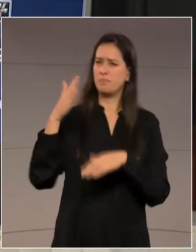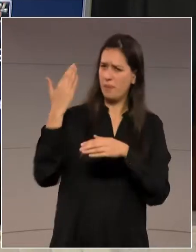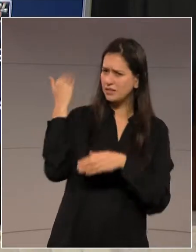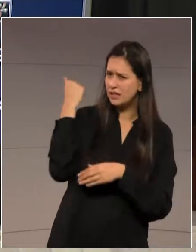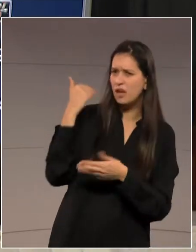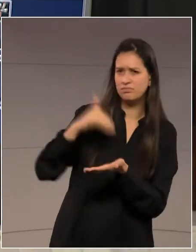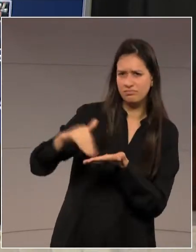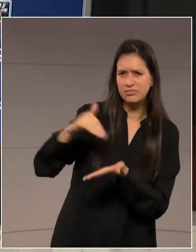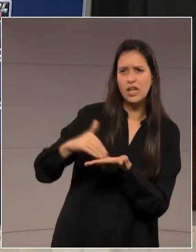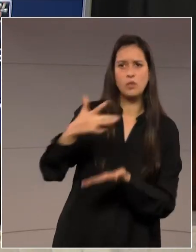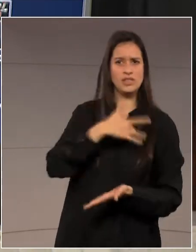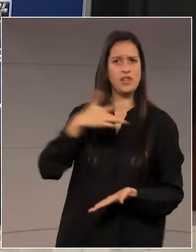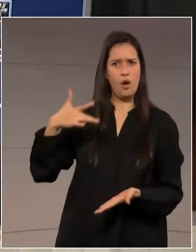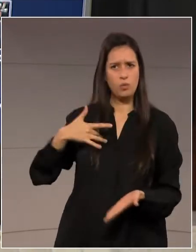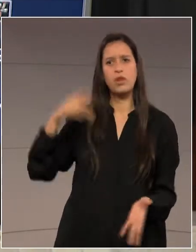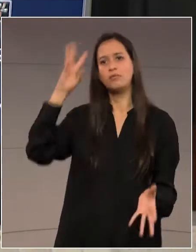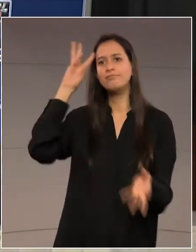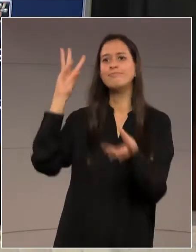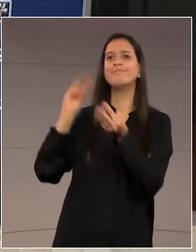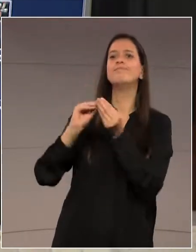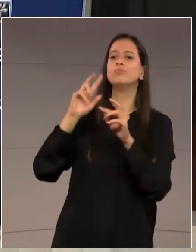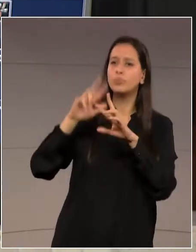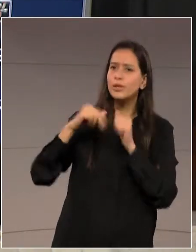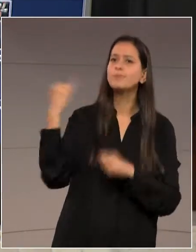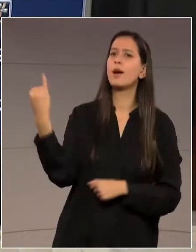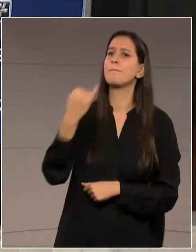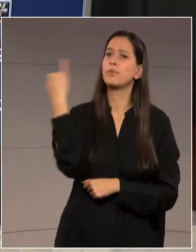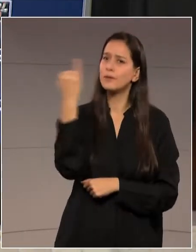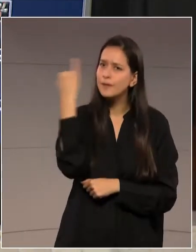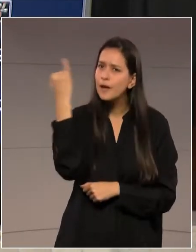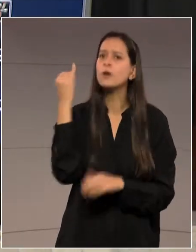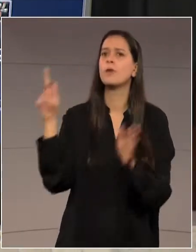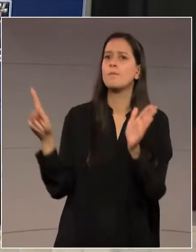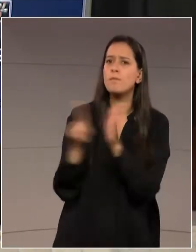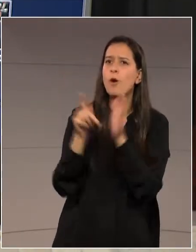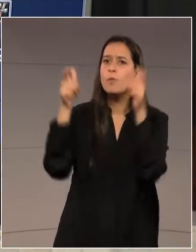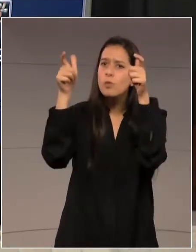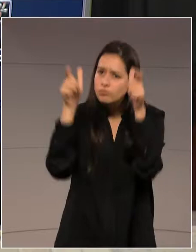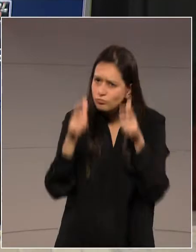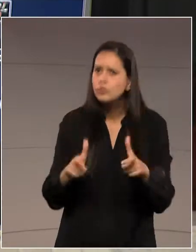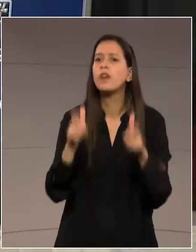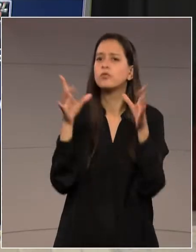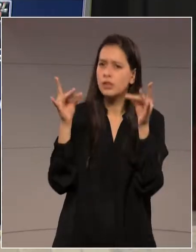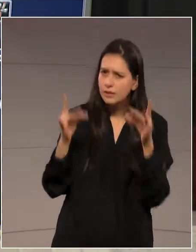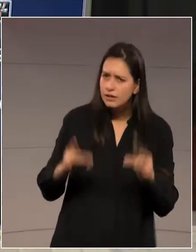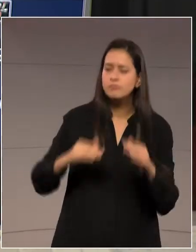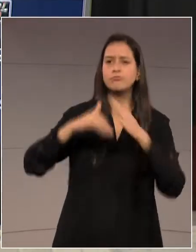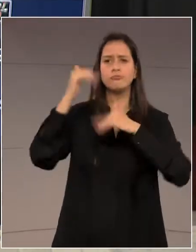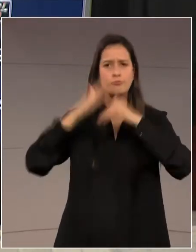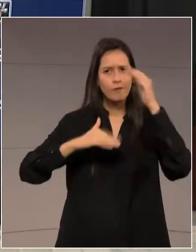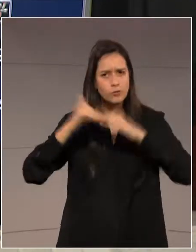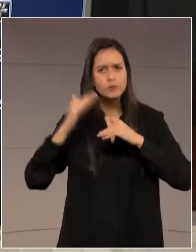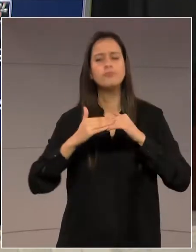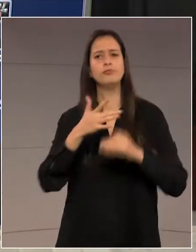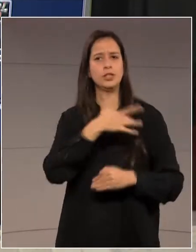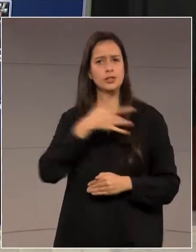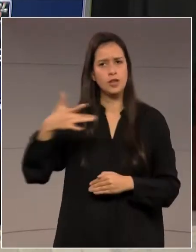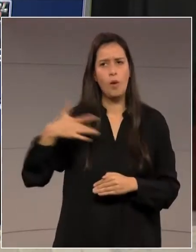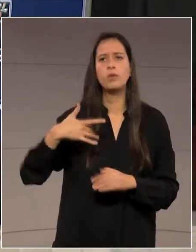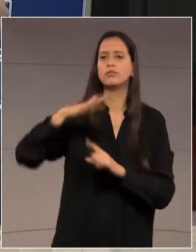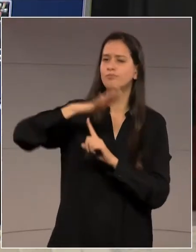entendeu a importância de ter a carreira própria para os trabalhadores da saúde do Paraná.